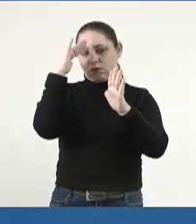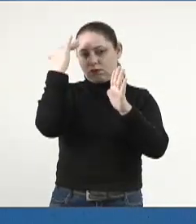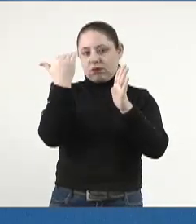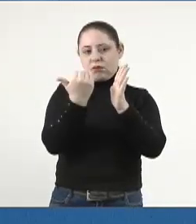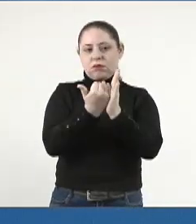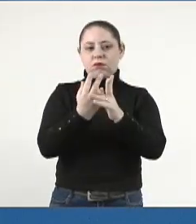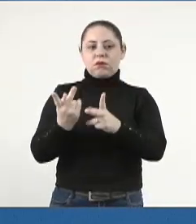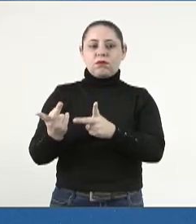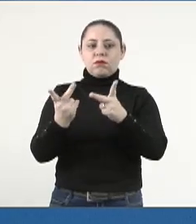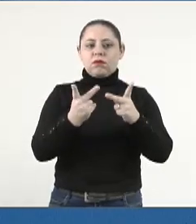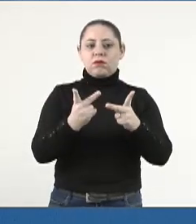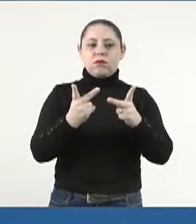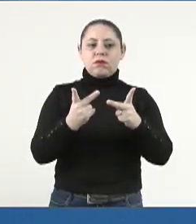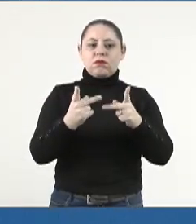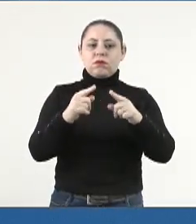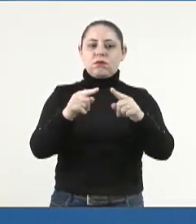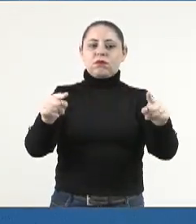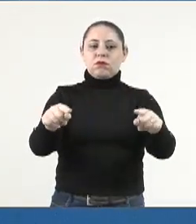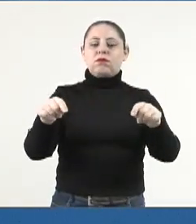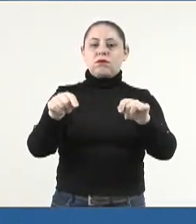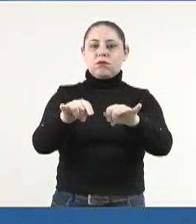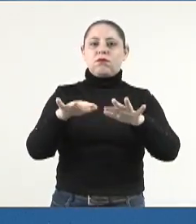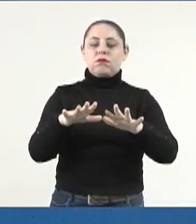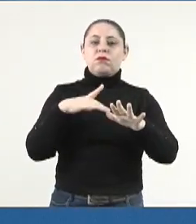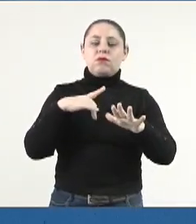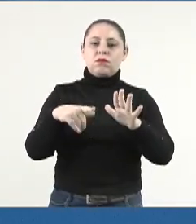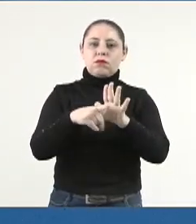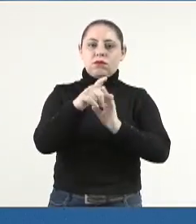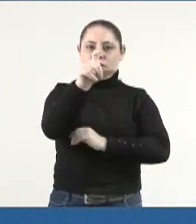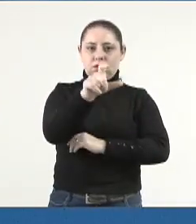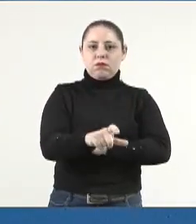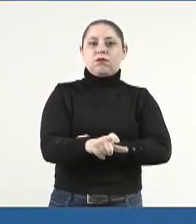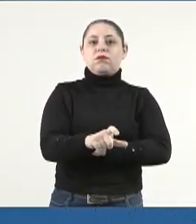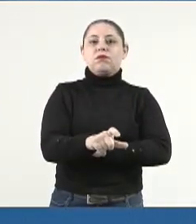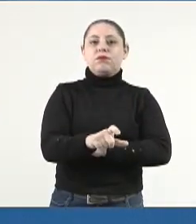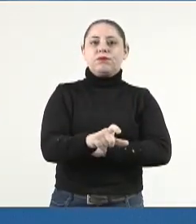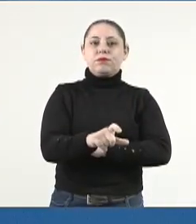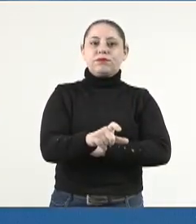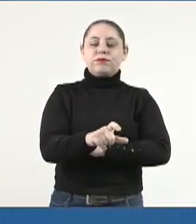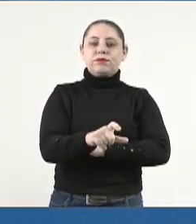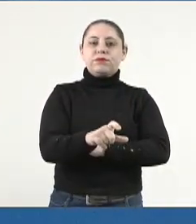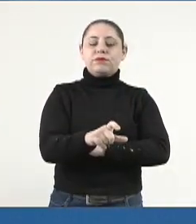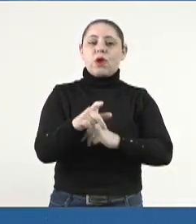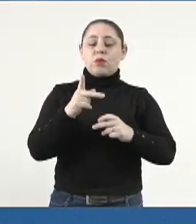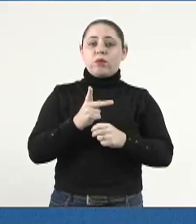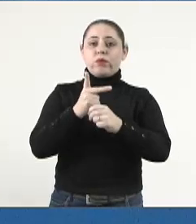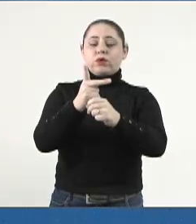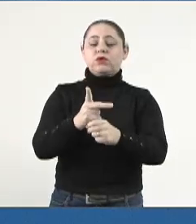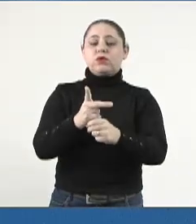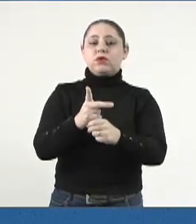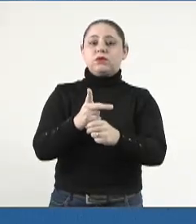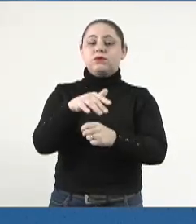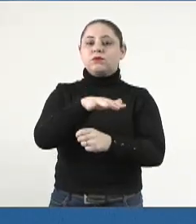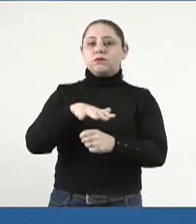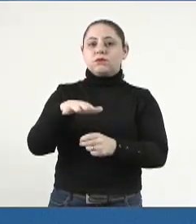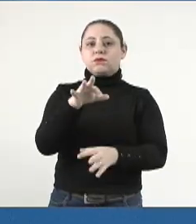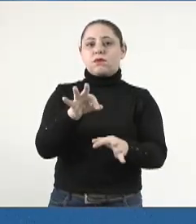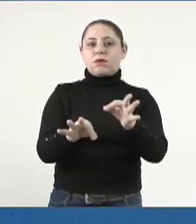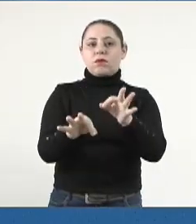ouvido o plenário, que seja encaminhado expediente deste poder, o Excelentíssimo Sr. Procurador-Geral de Justiça